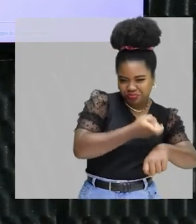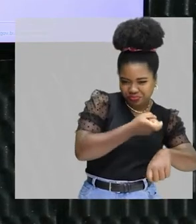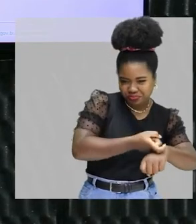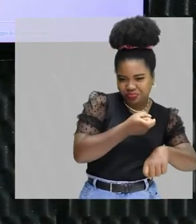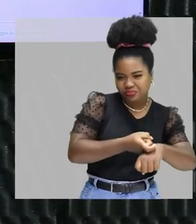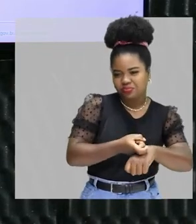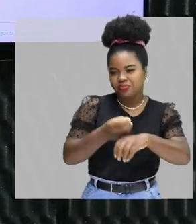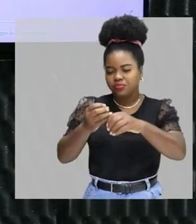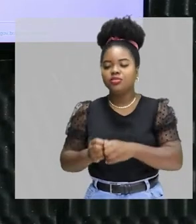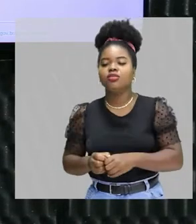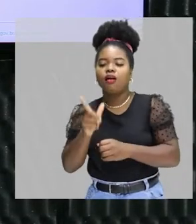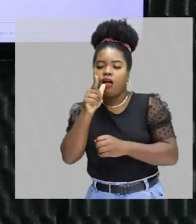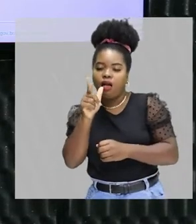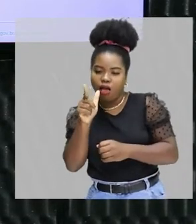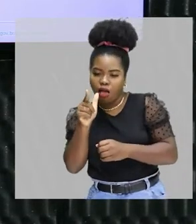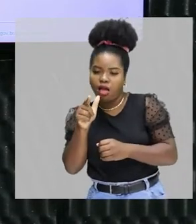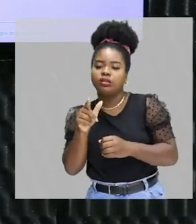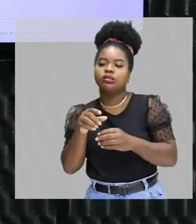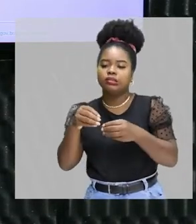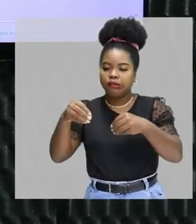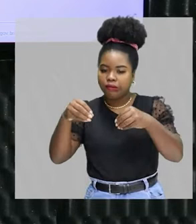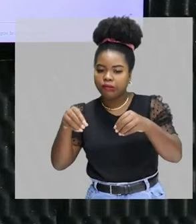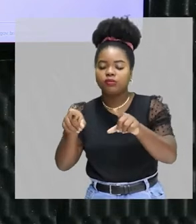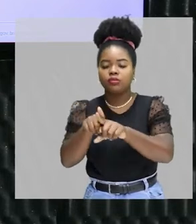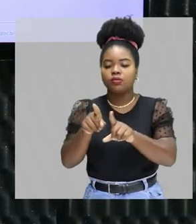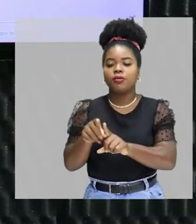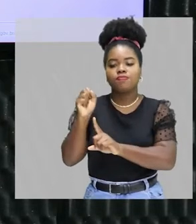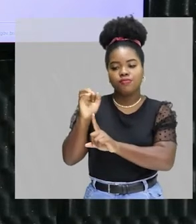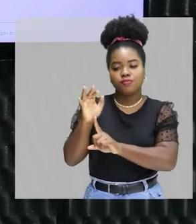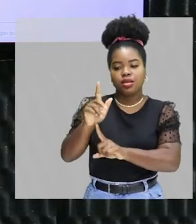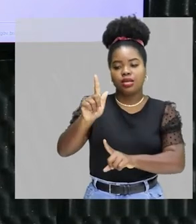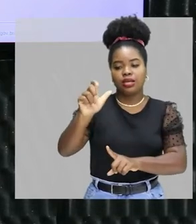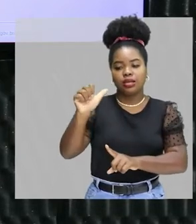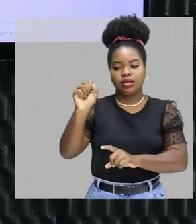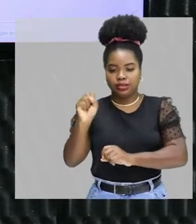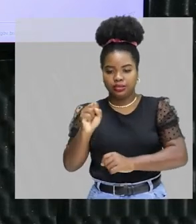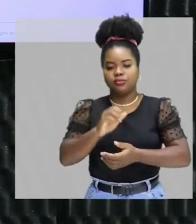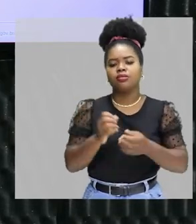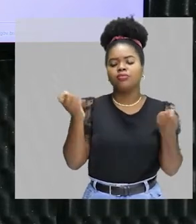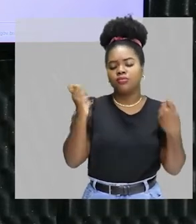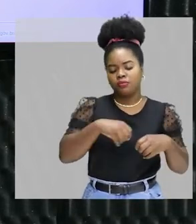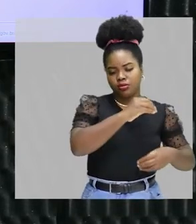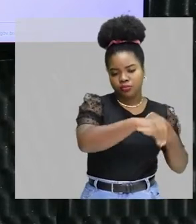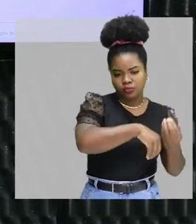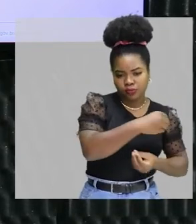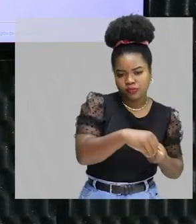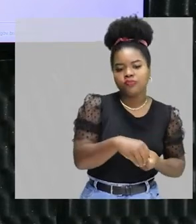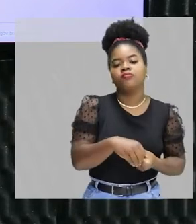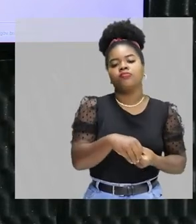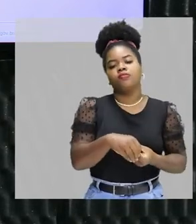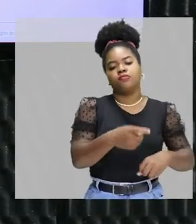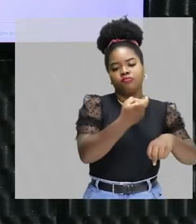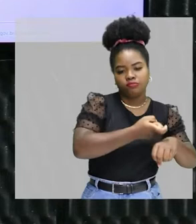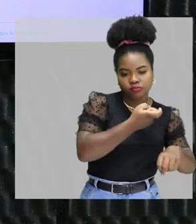gasoso. Eu posso ter uma mistura sólido-sólido, sólido-líquido, líquido-líquido. E a